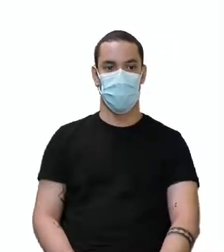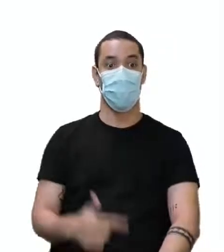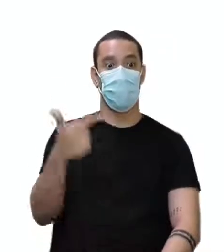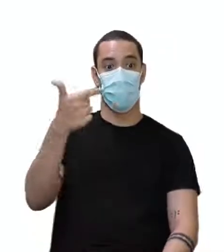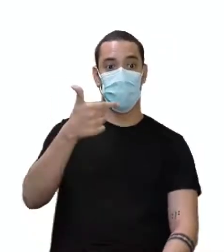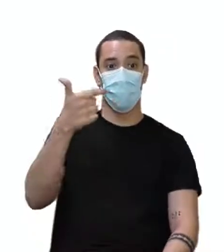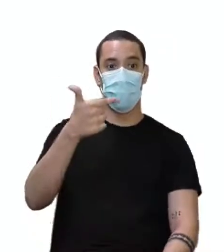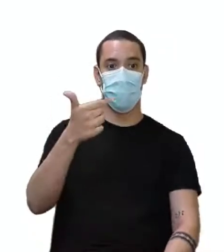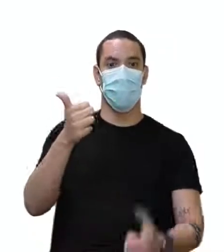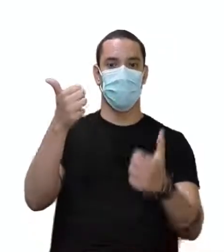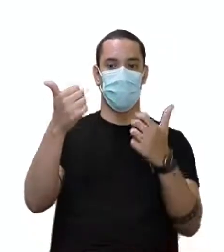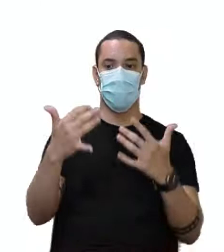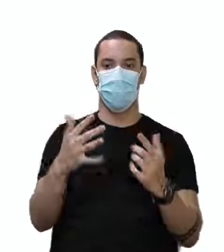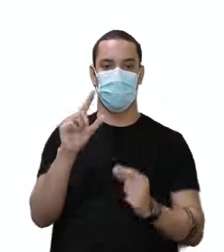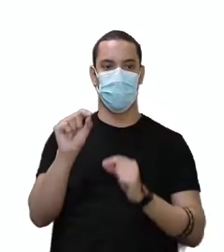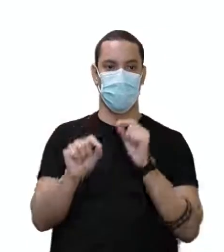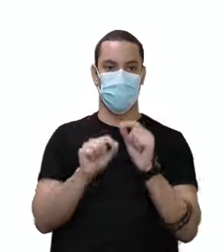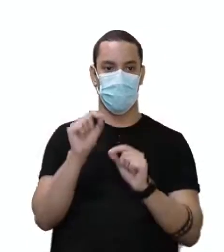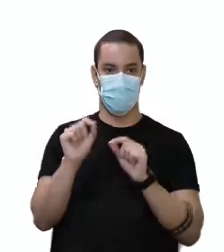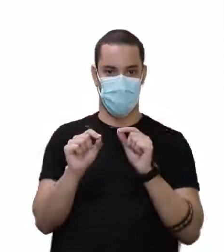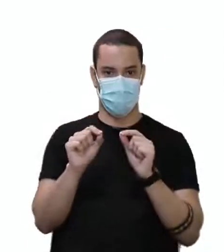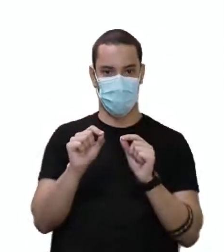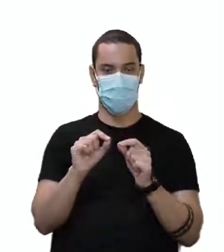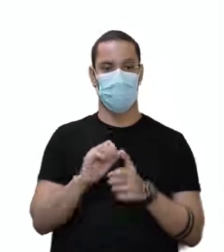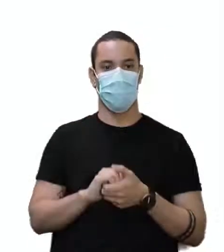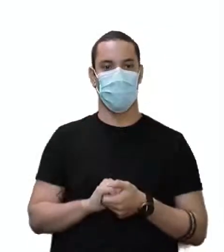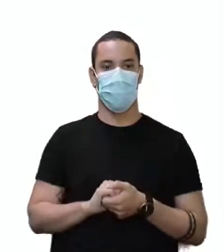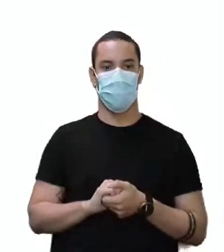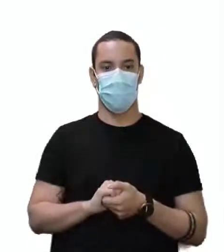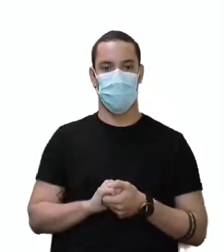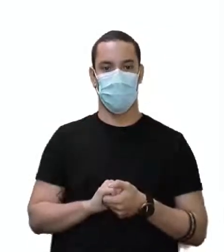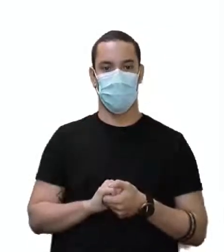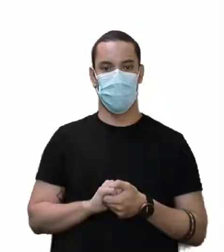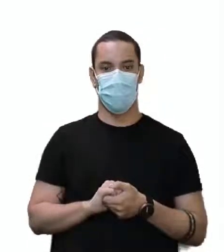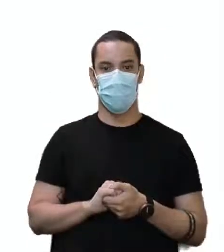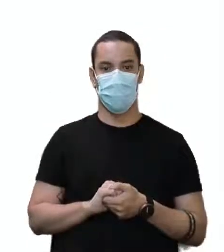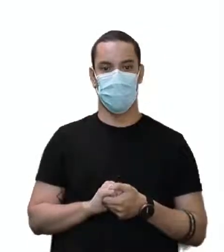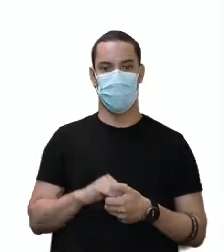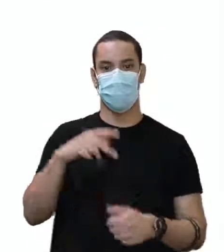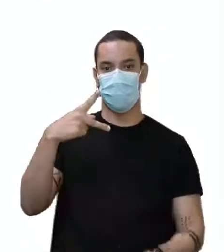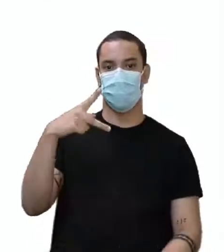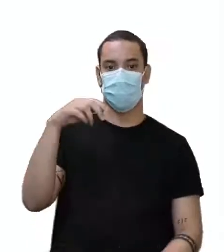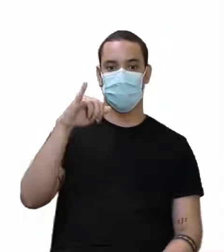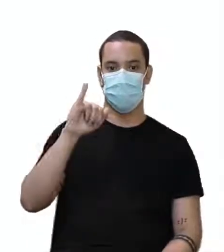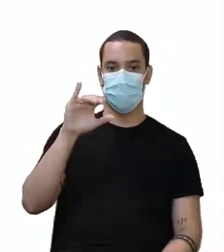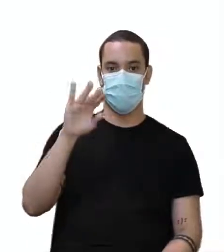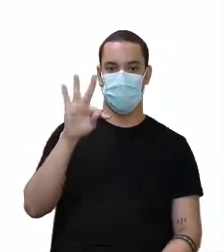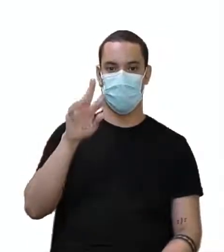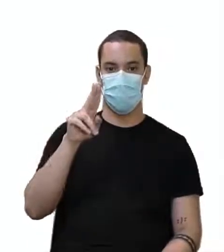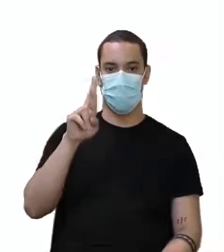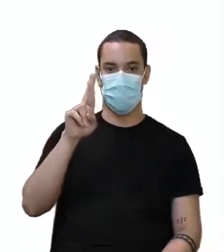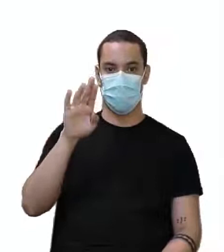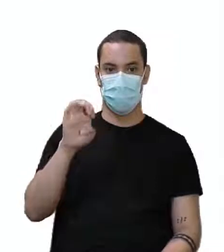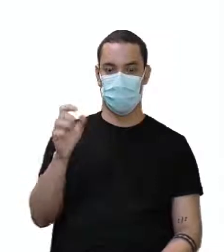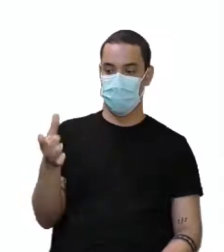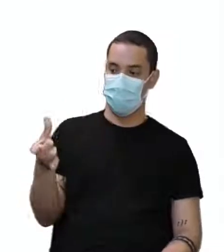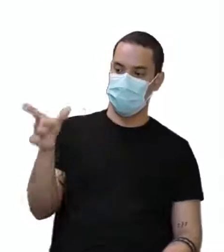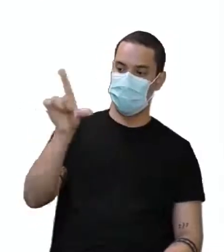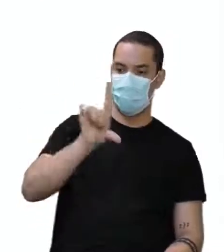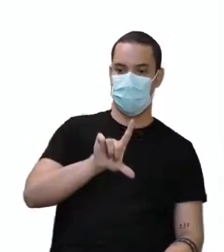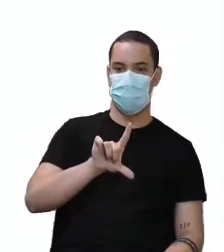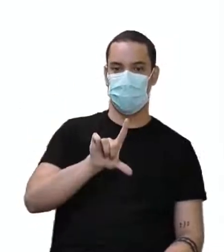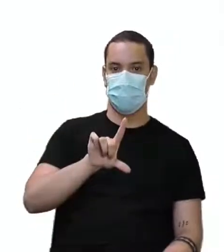Aí, eu tenho aí a questão do quê? Do good do well de novo. Só que eu tenho a palavra picture aqui que vem antecedendo,